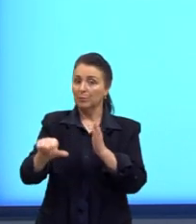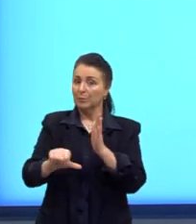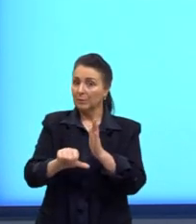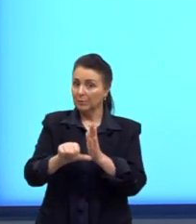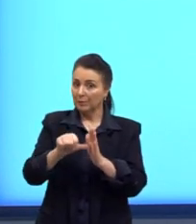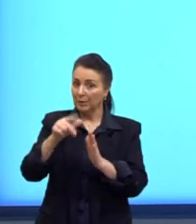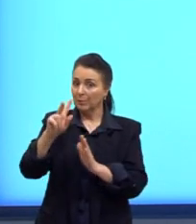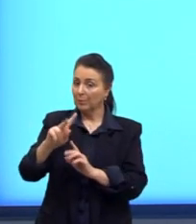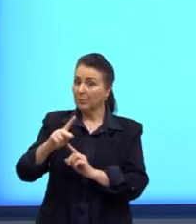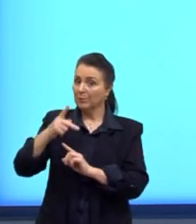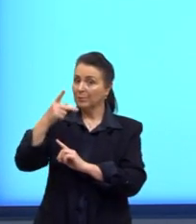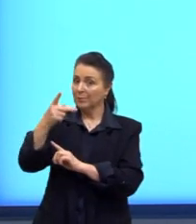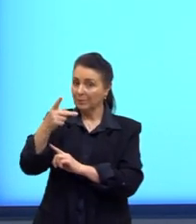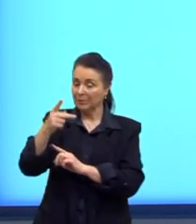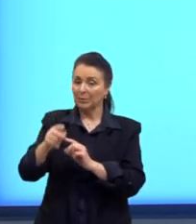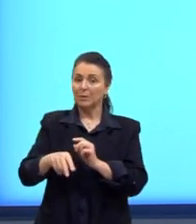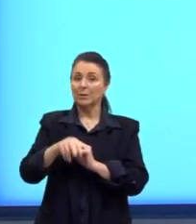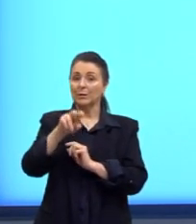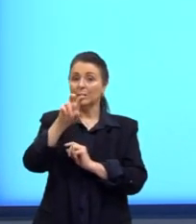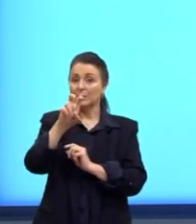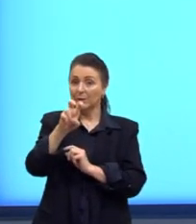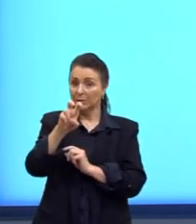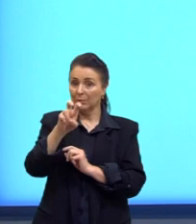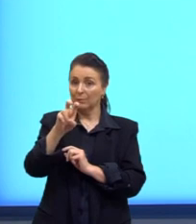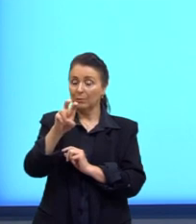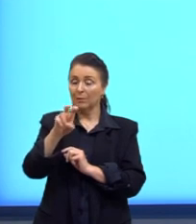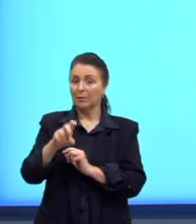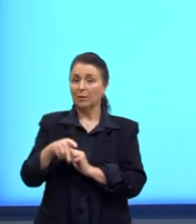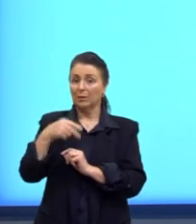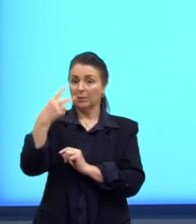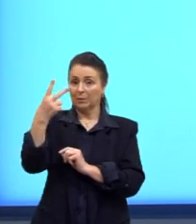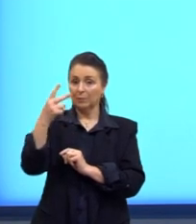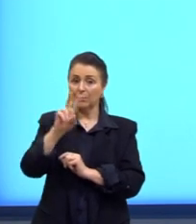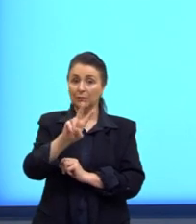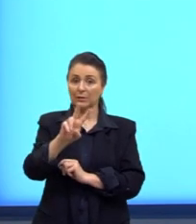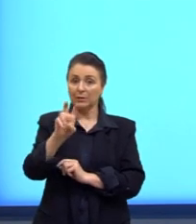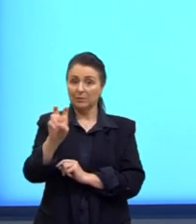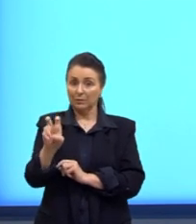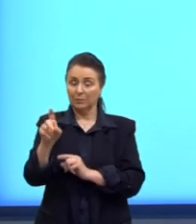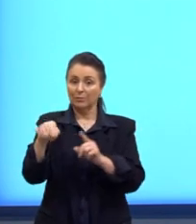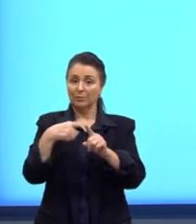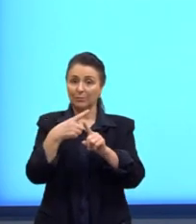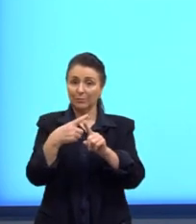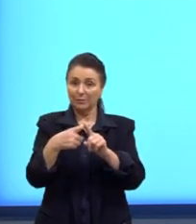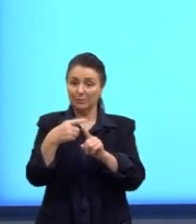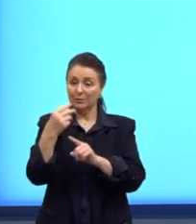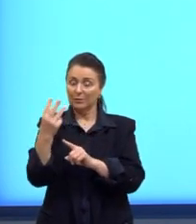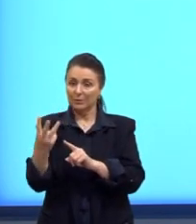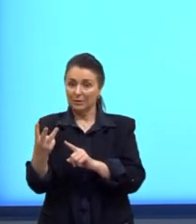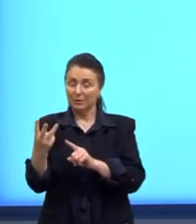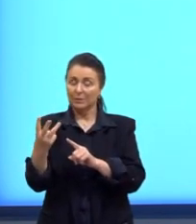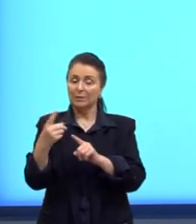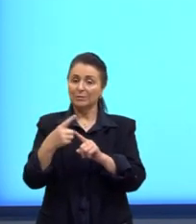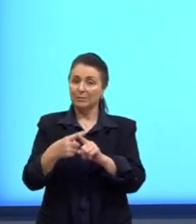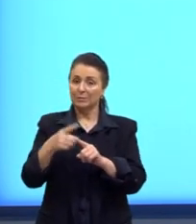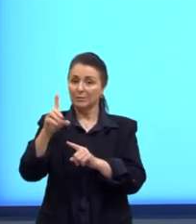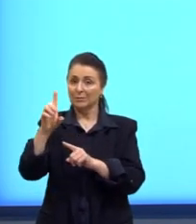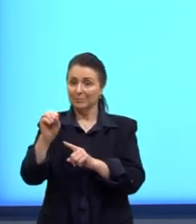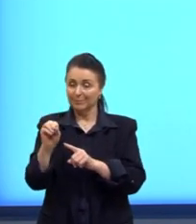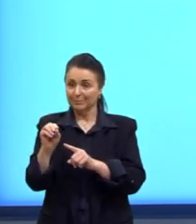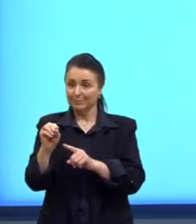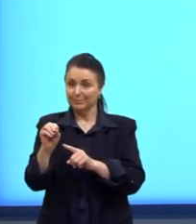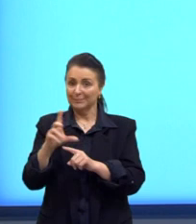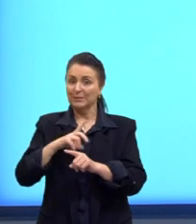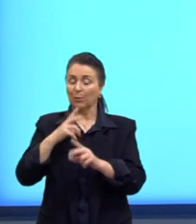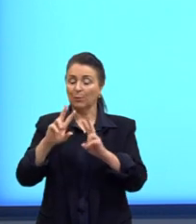a potência, né? Então, 5 ao quadrado é 25 e aí multiplicamos por 3 e por 10. Então, o